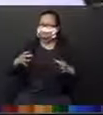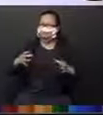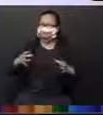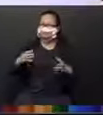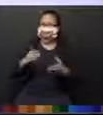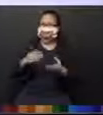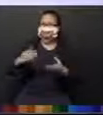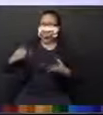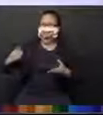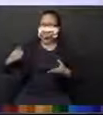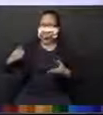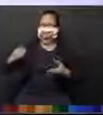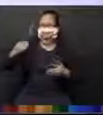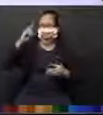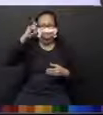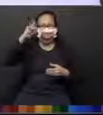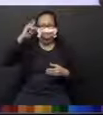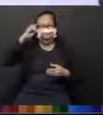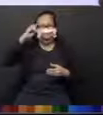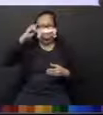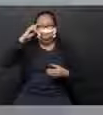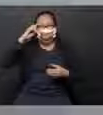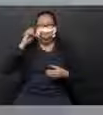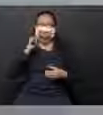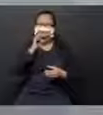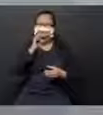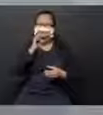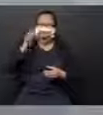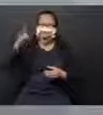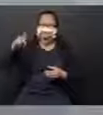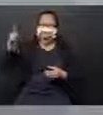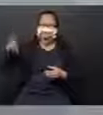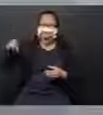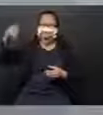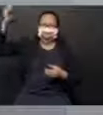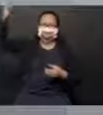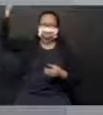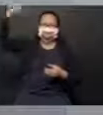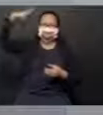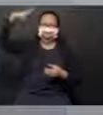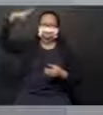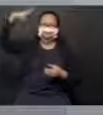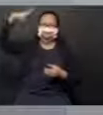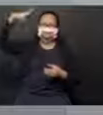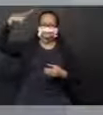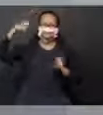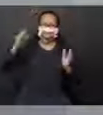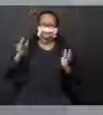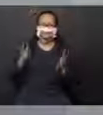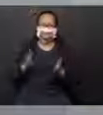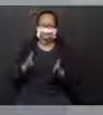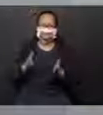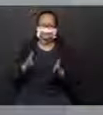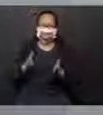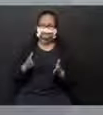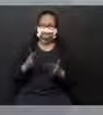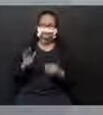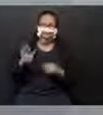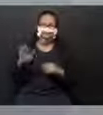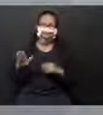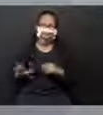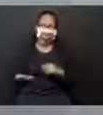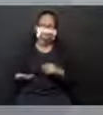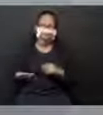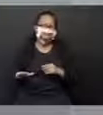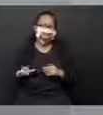acham que se eu ficar aqui, paradinha com uma luz aqui em cima, agora, e depois, lá para o final da tarde, vai